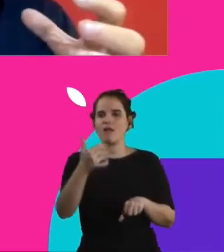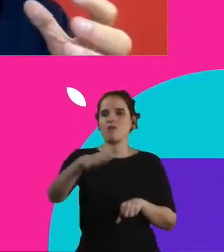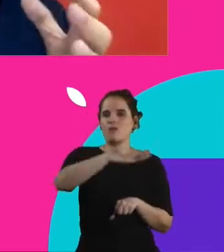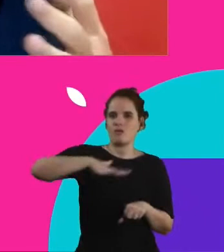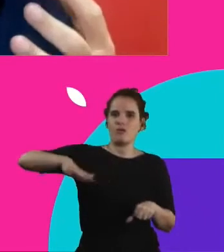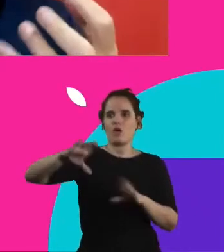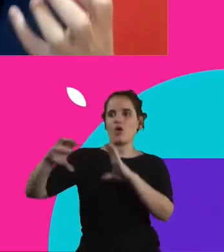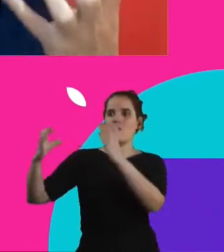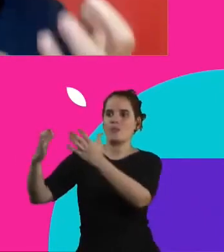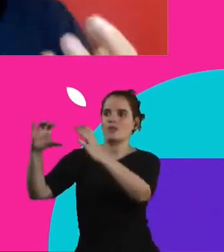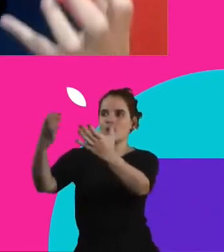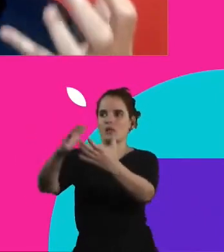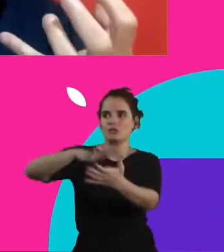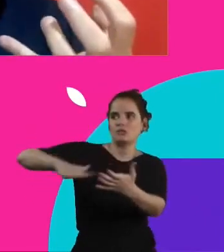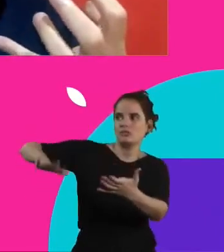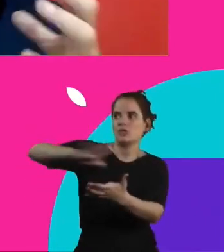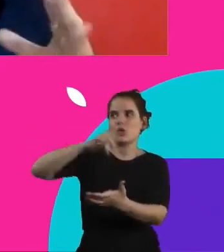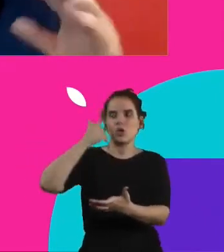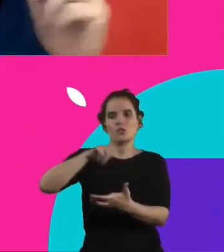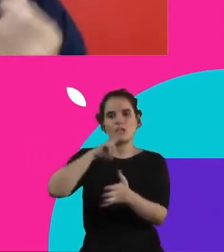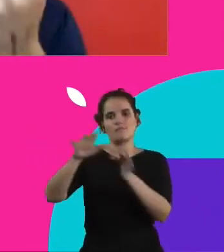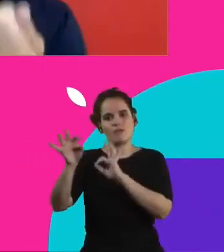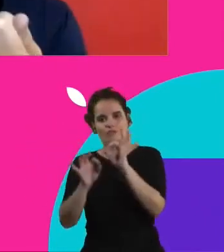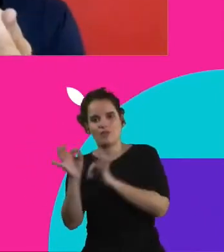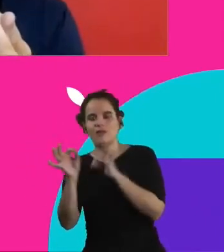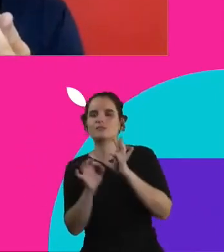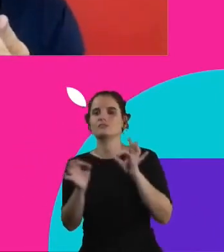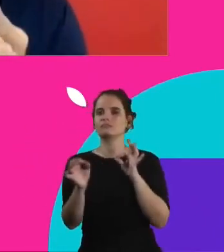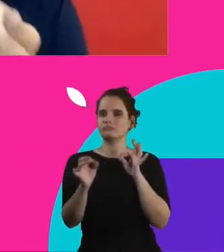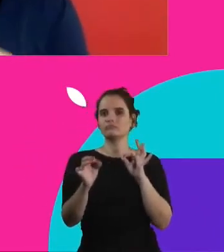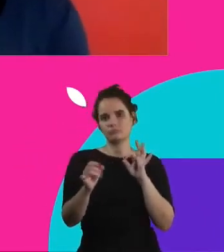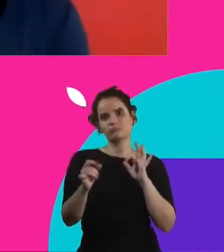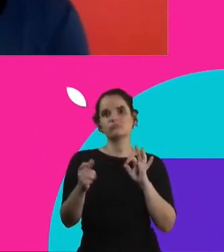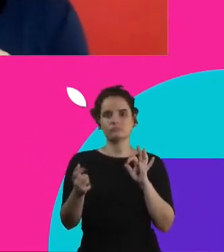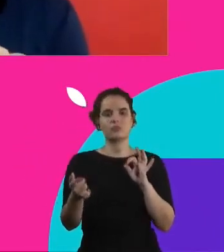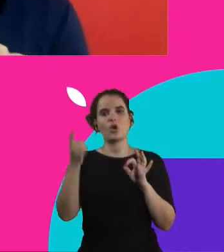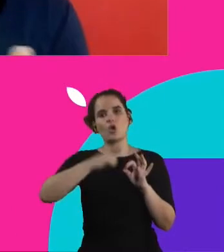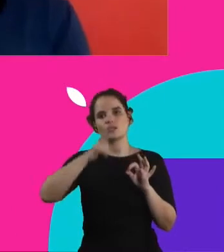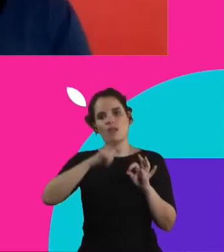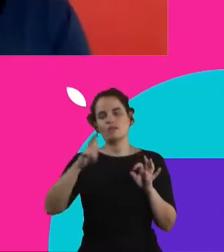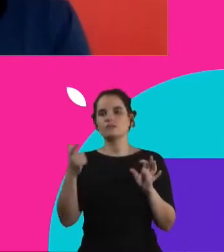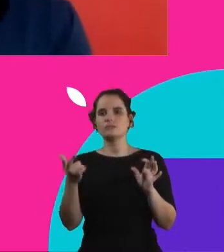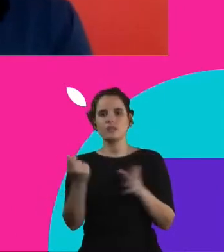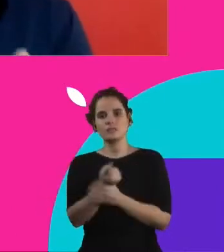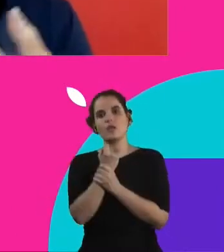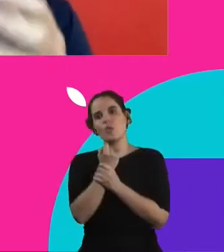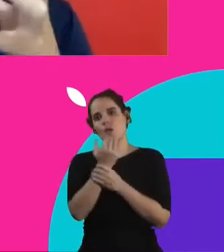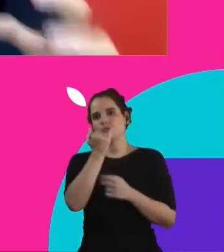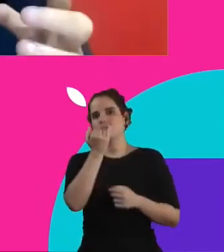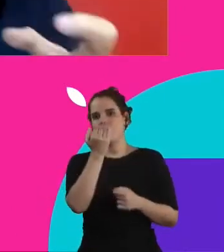comunidades, para que esses programas, projetos, possam incidir de alguma questão na insegurança alimentar, trazendo